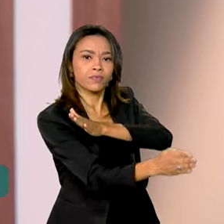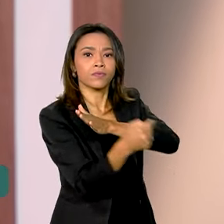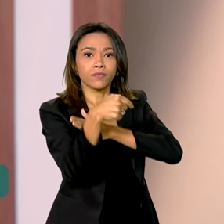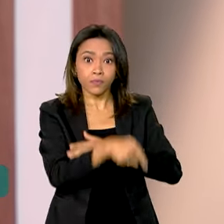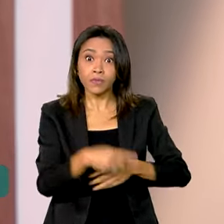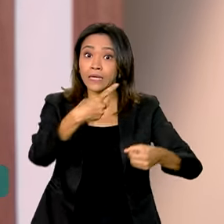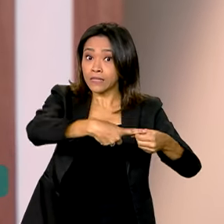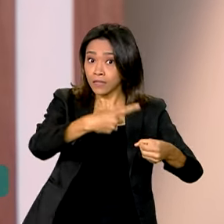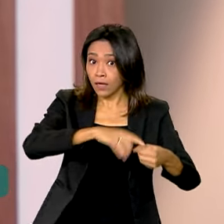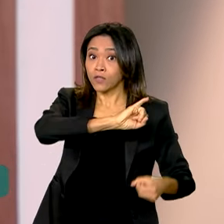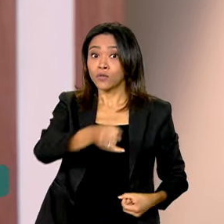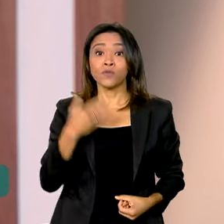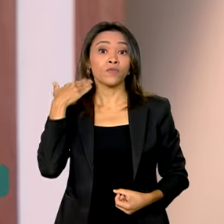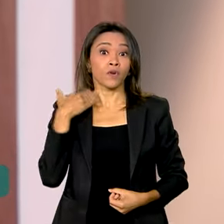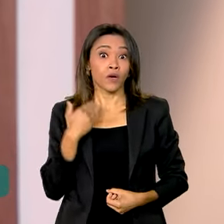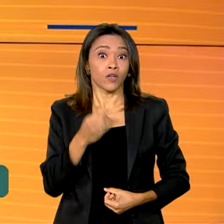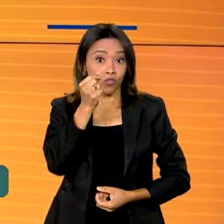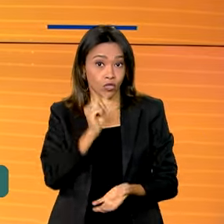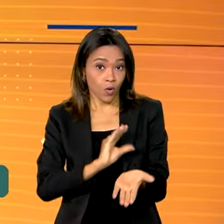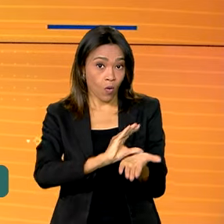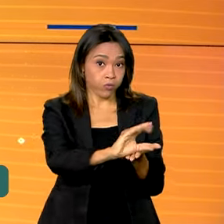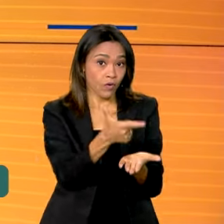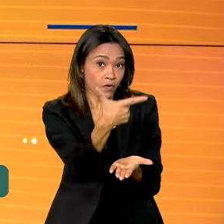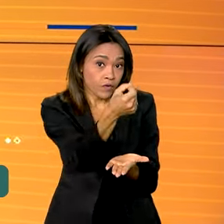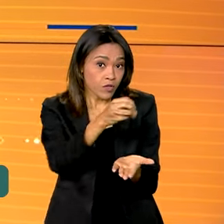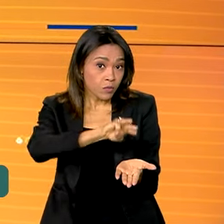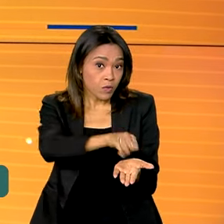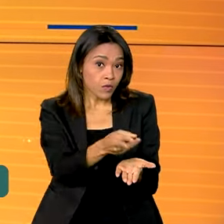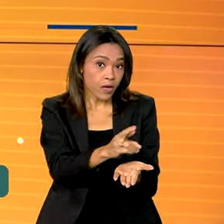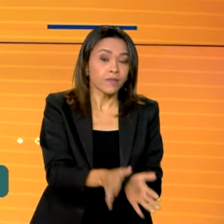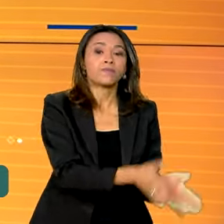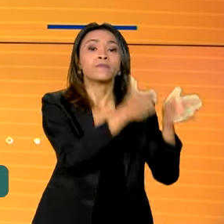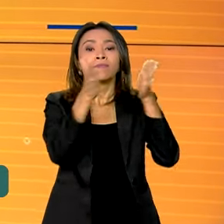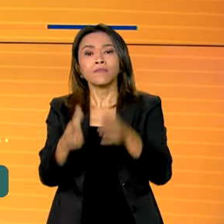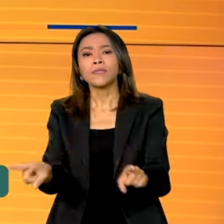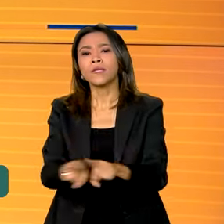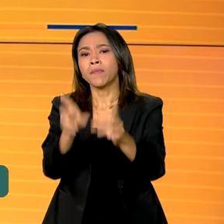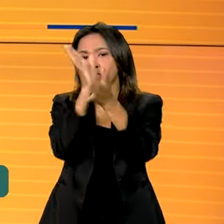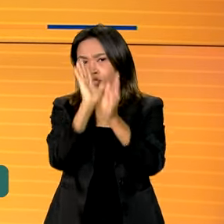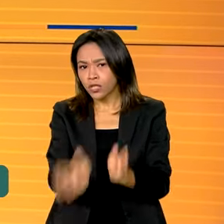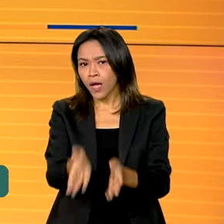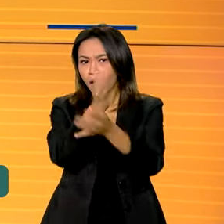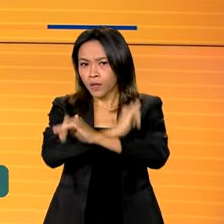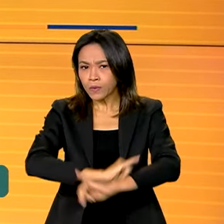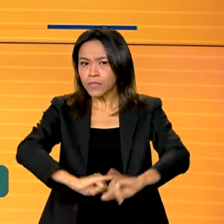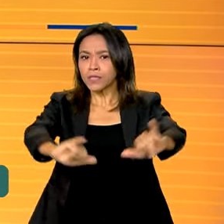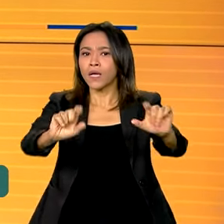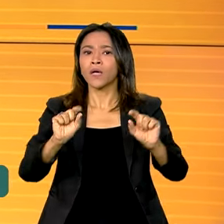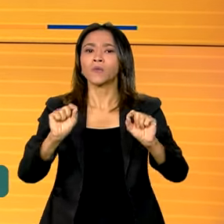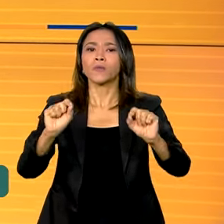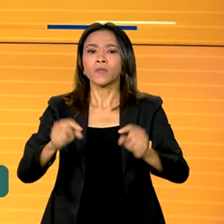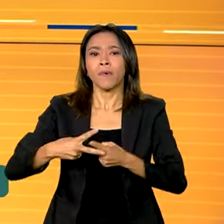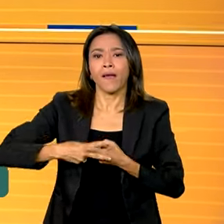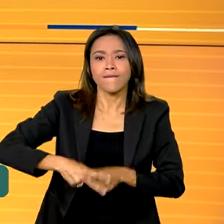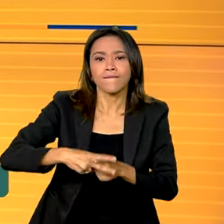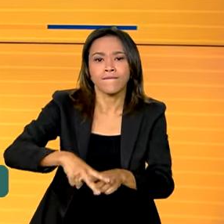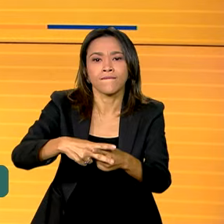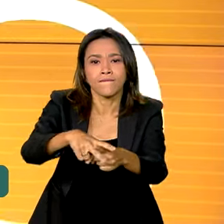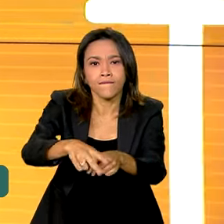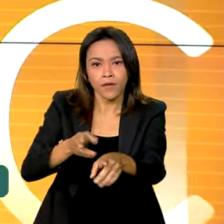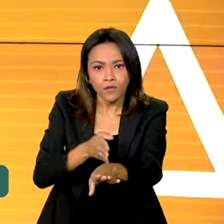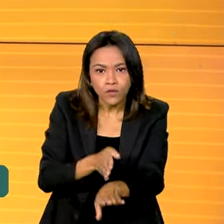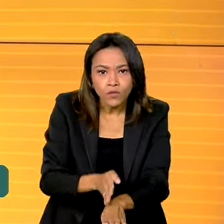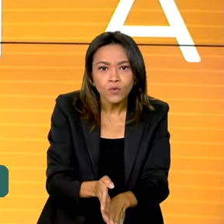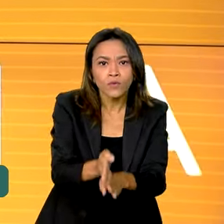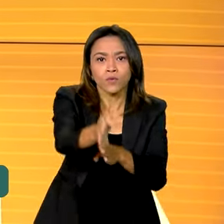investimentos de 20 milhões de reais. Também foram anunciadas obras para revitalização e manutenção de rodovias mineiras.